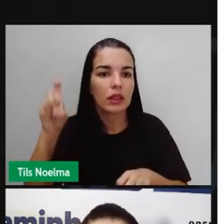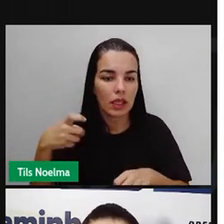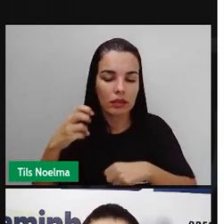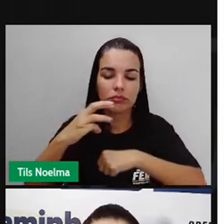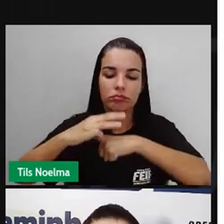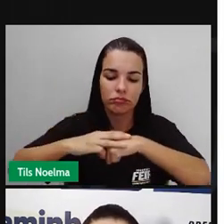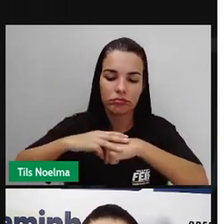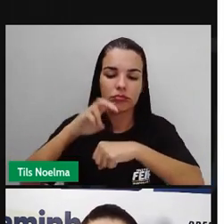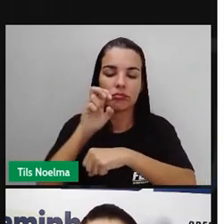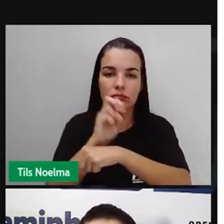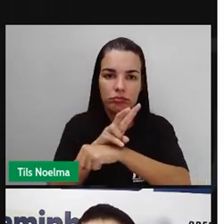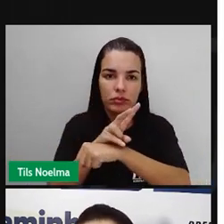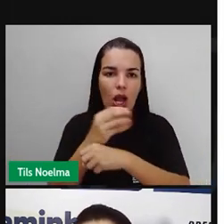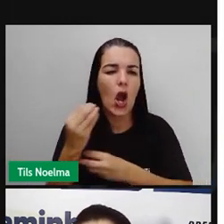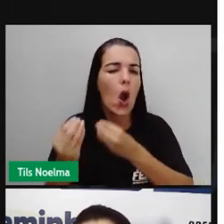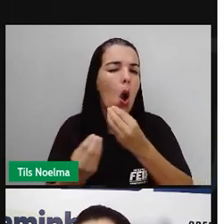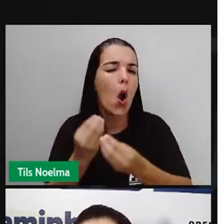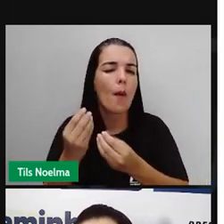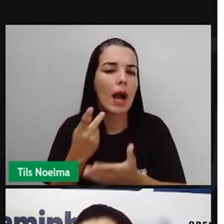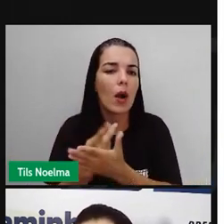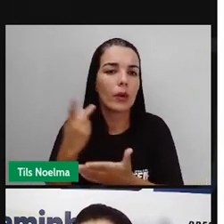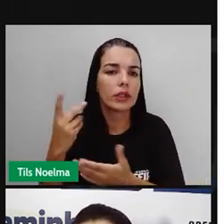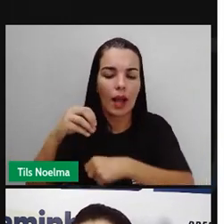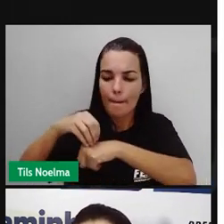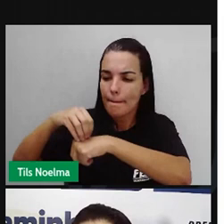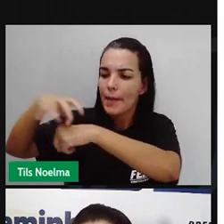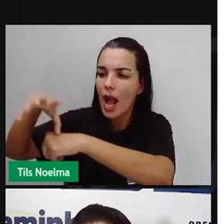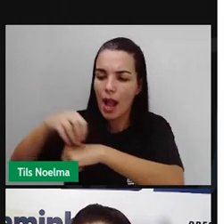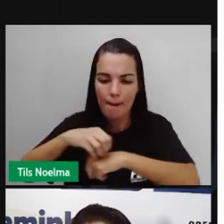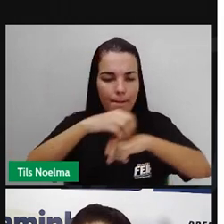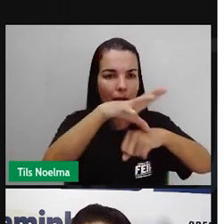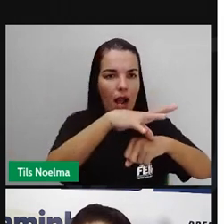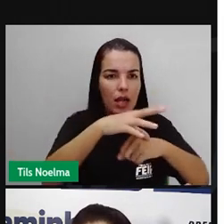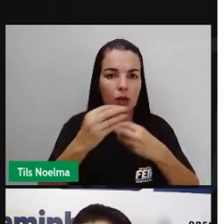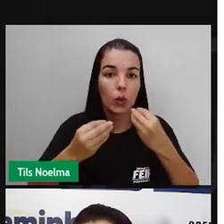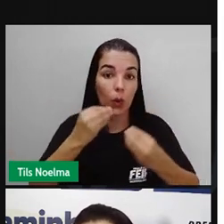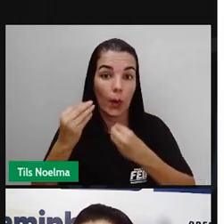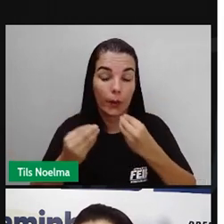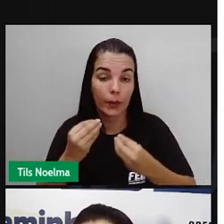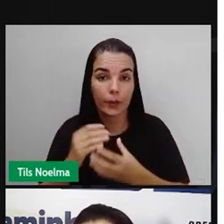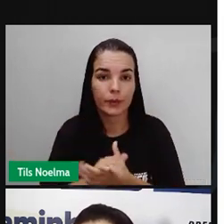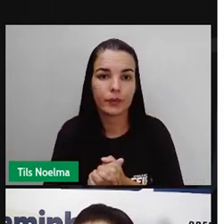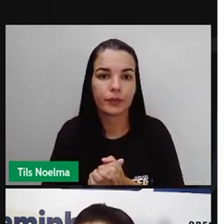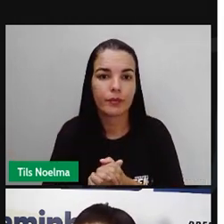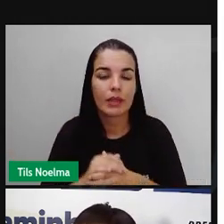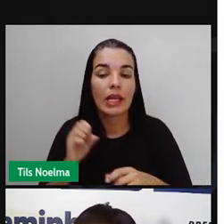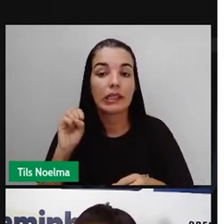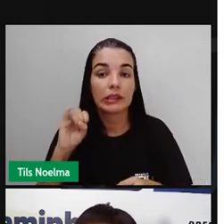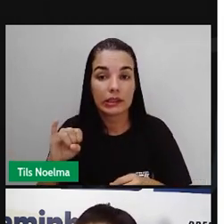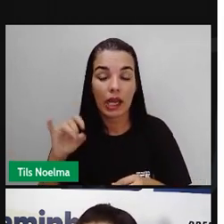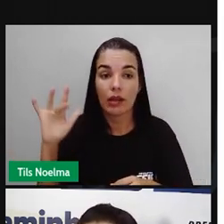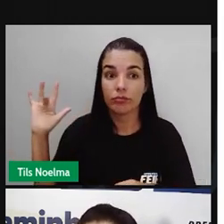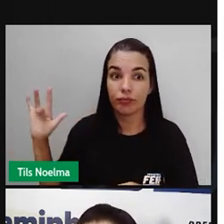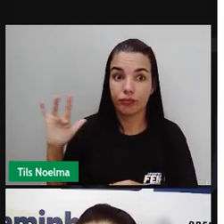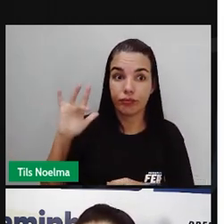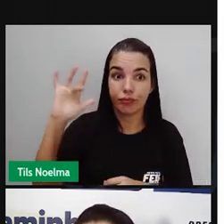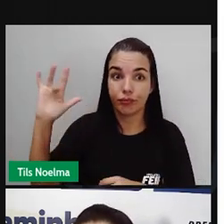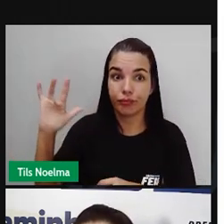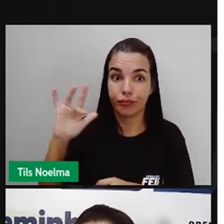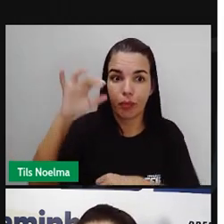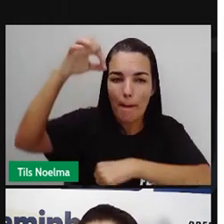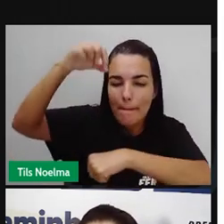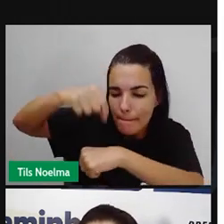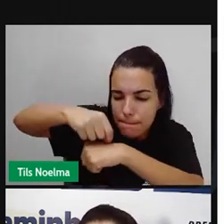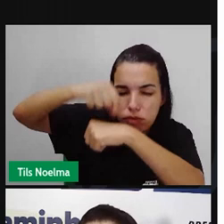Como é que acontece a transmissão? A mais óbvia forma de transmissão é por meio da picada do mosquito, né? O